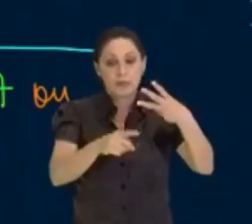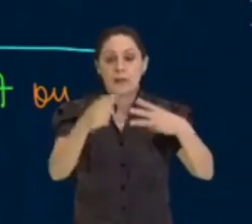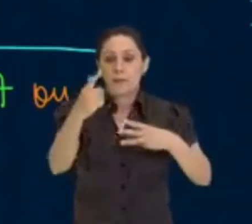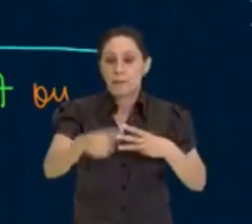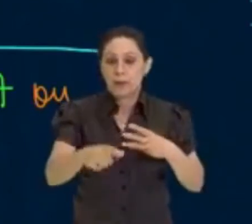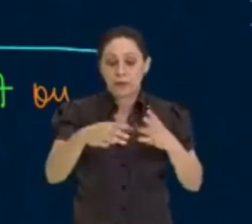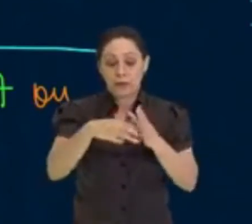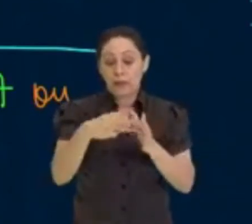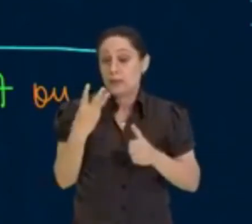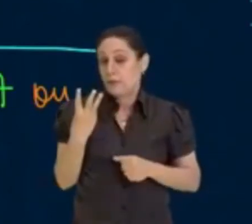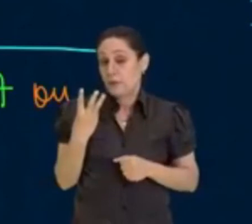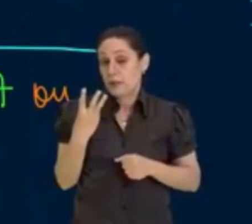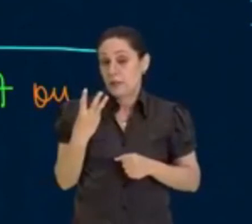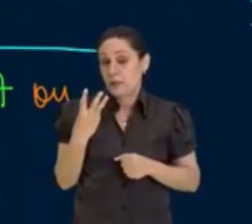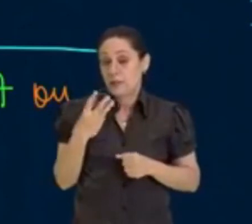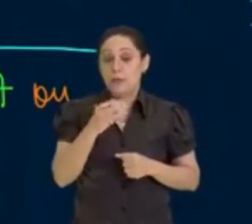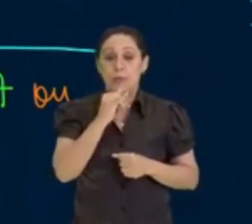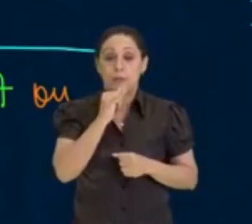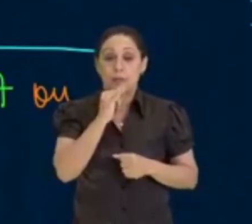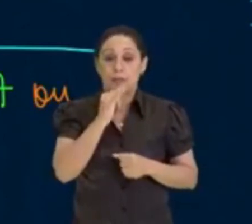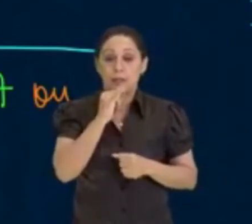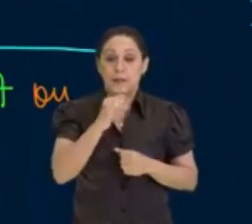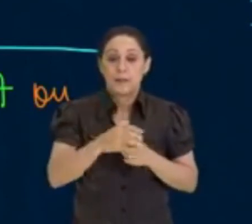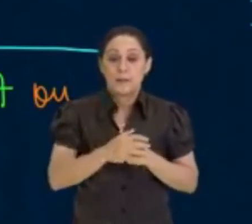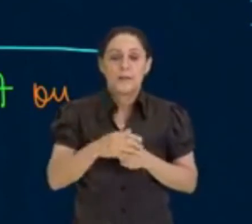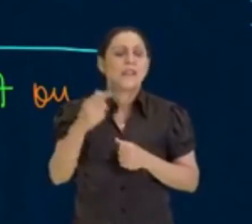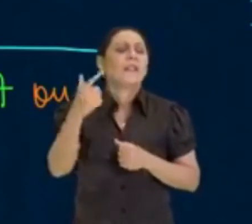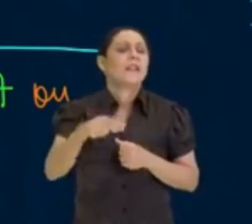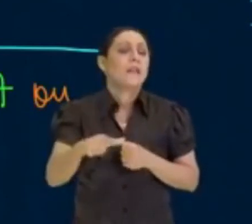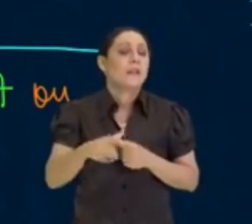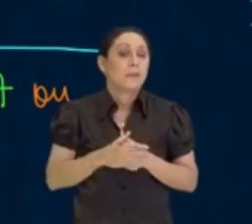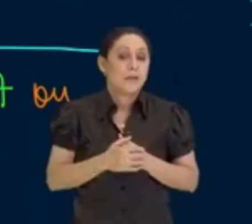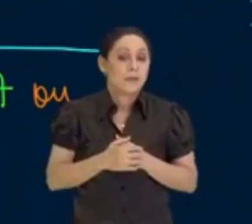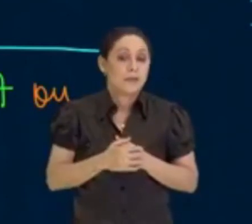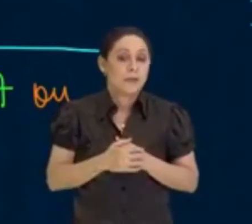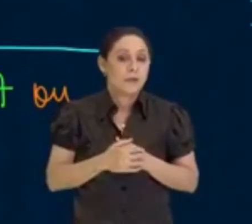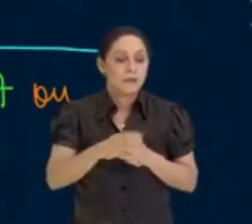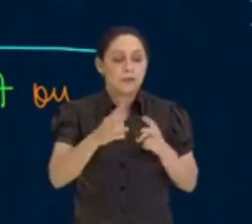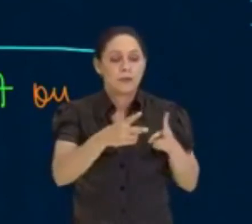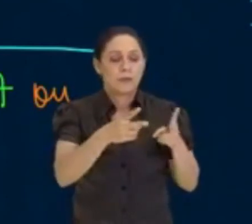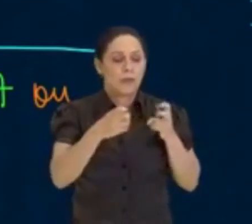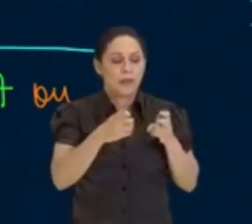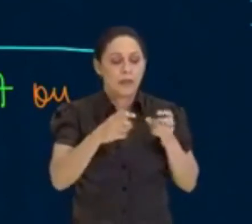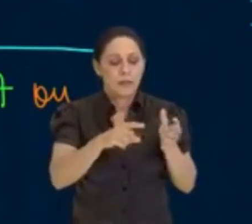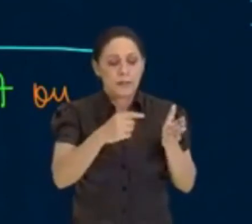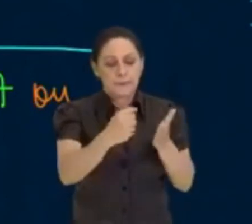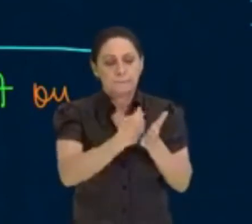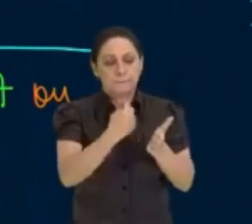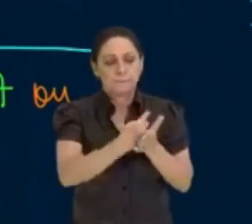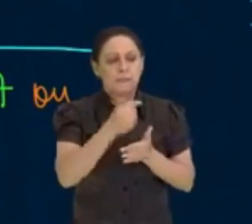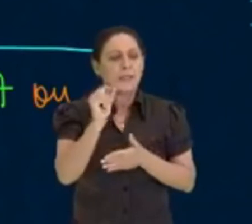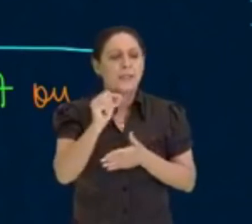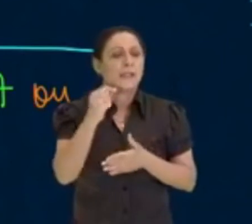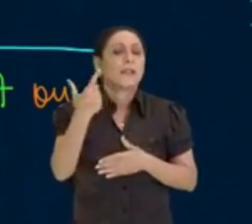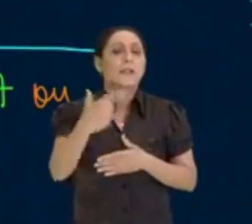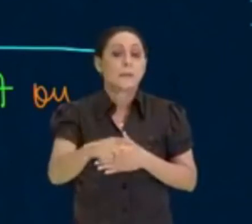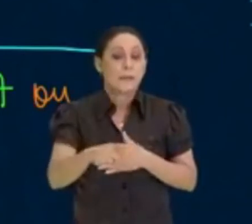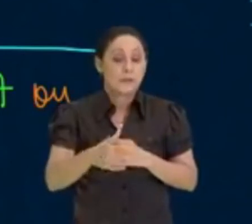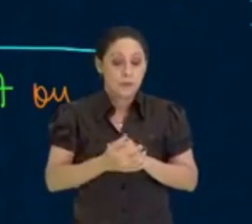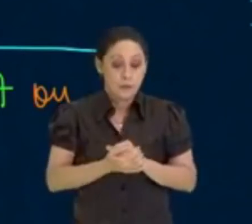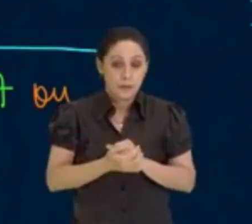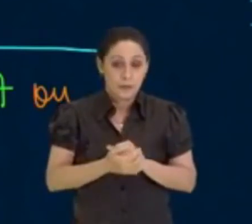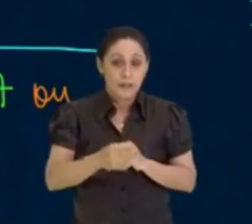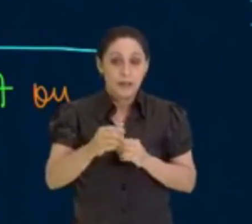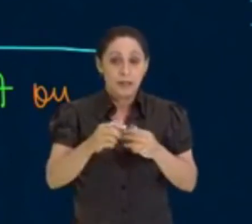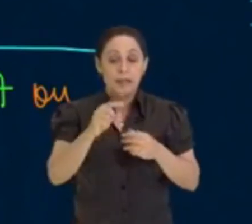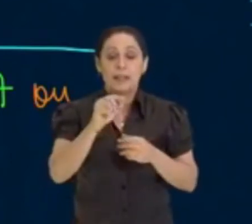potência. Olha, quem está repetindo aqui? Sempre faço essas perguntas. Quem está repetindo? Quem está